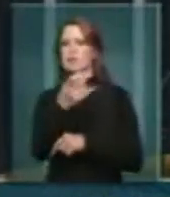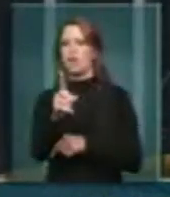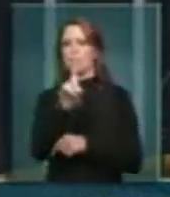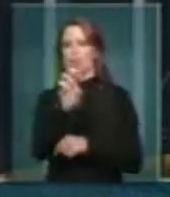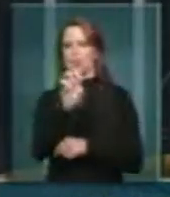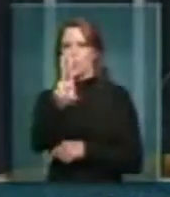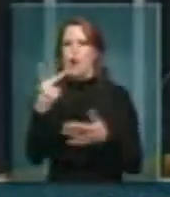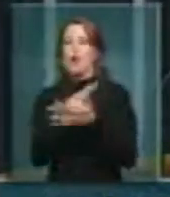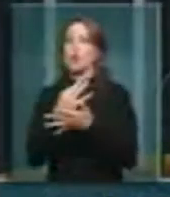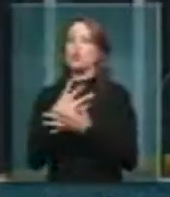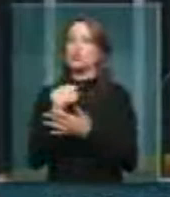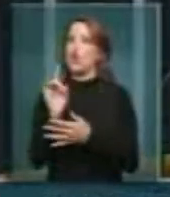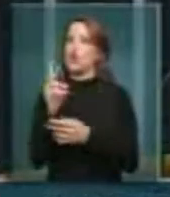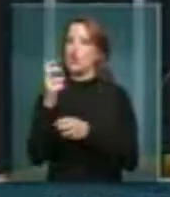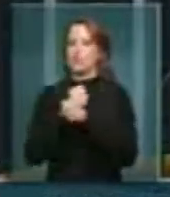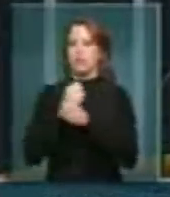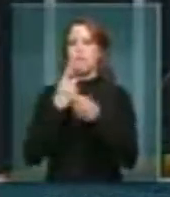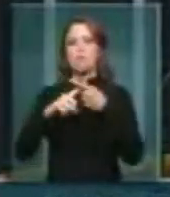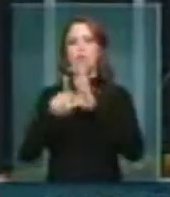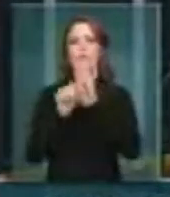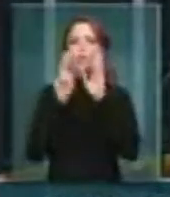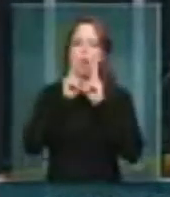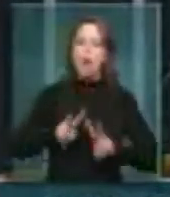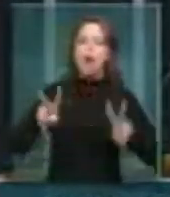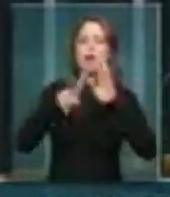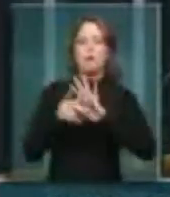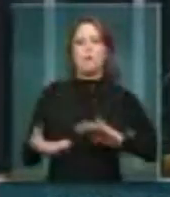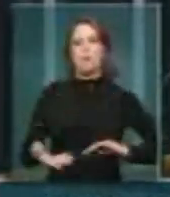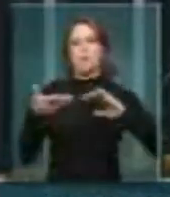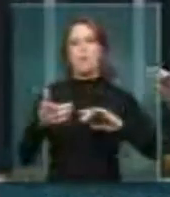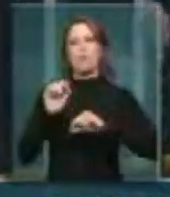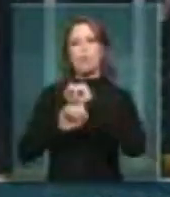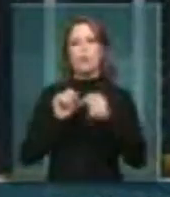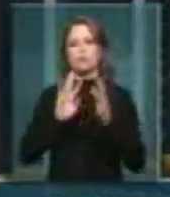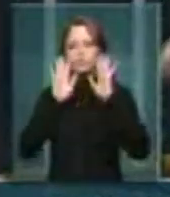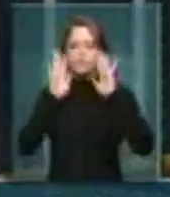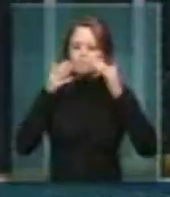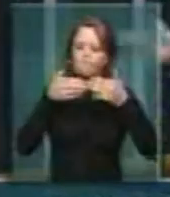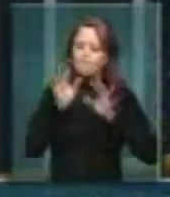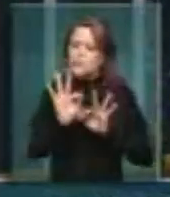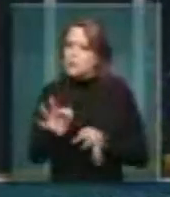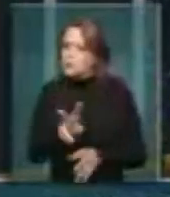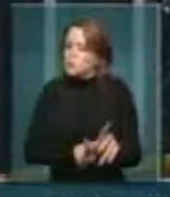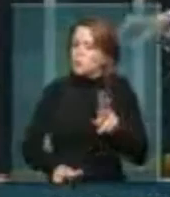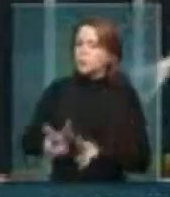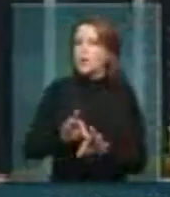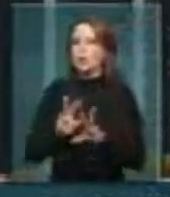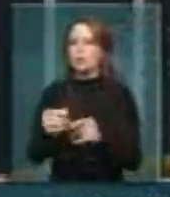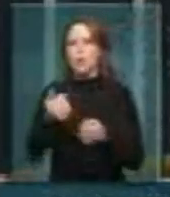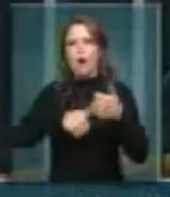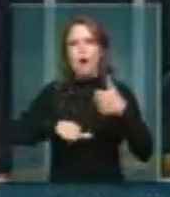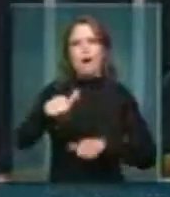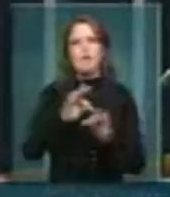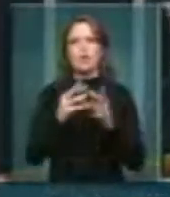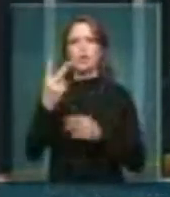por apenas dois anos, para que o olhar do Congresso, de forma atenciosa, possa reavaliar, daqui a dois